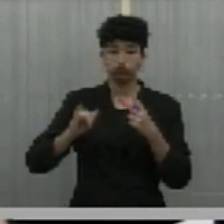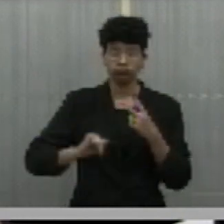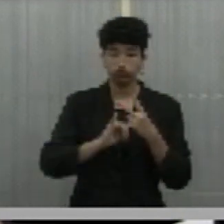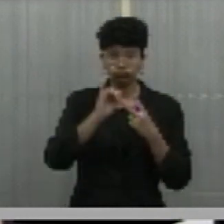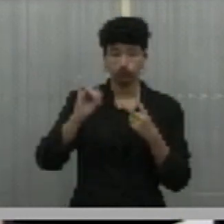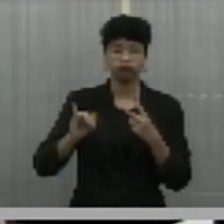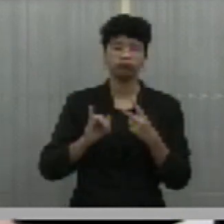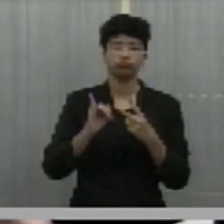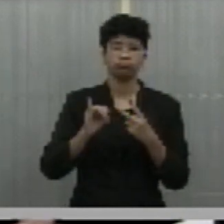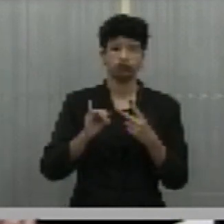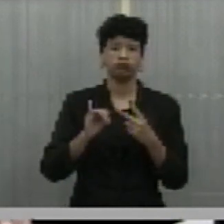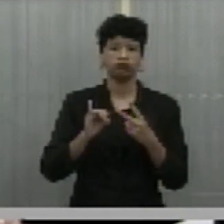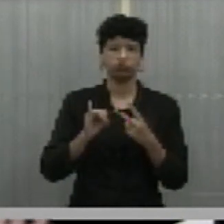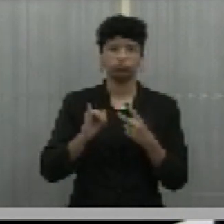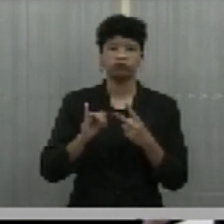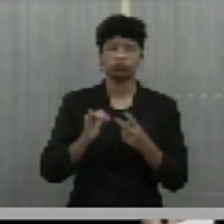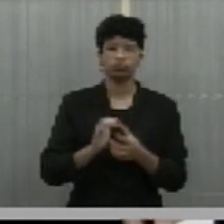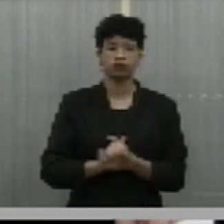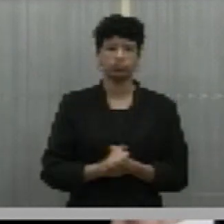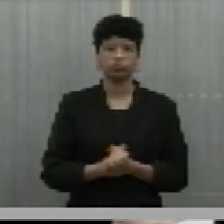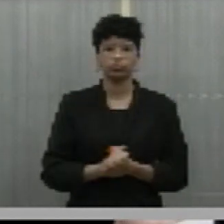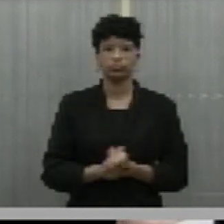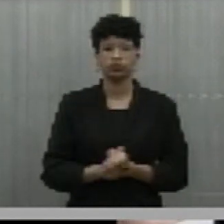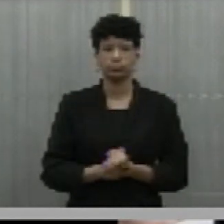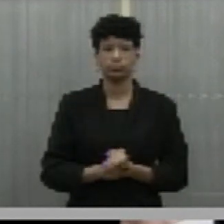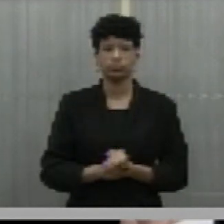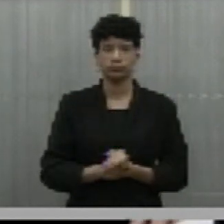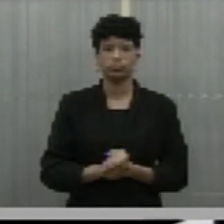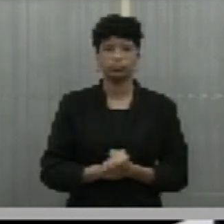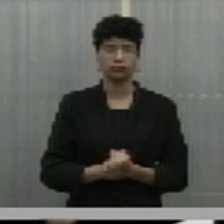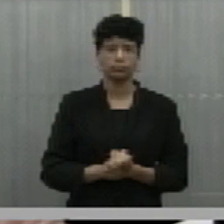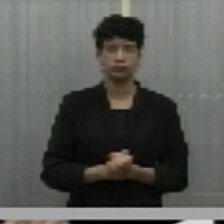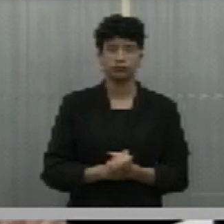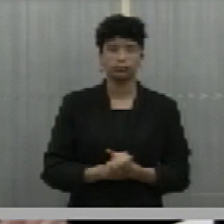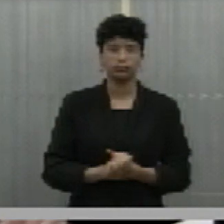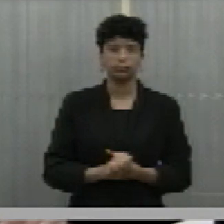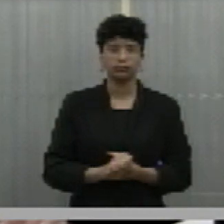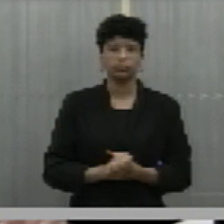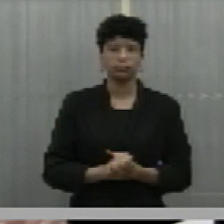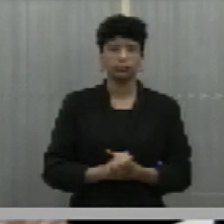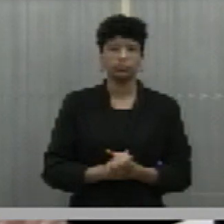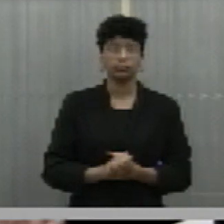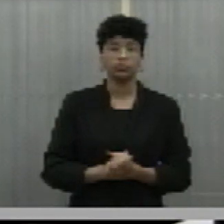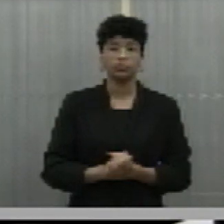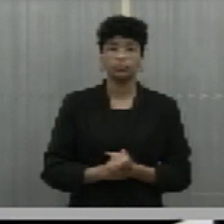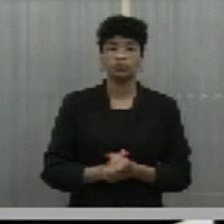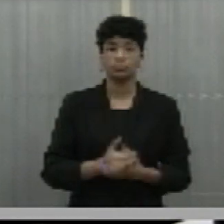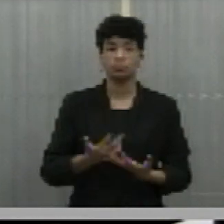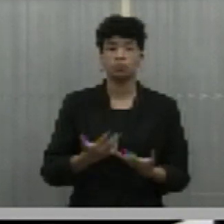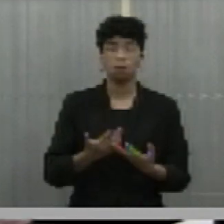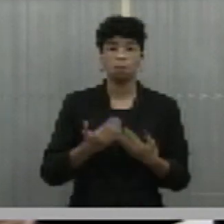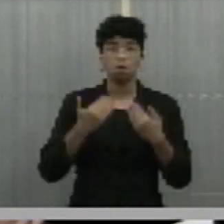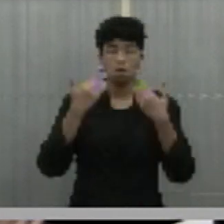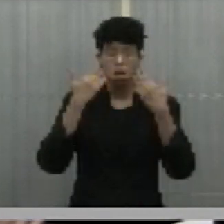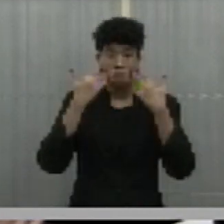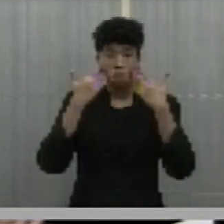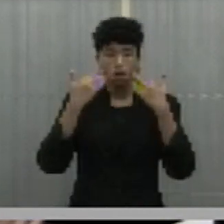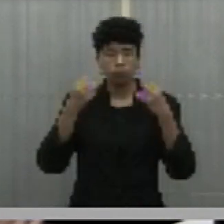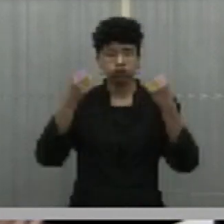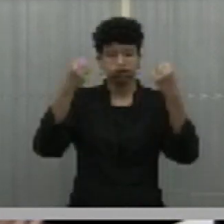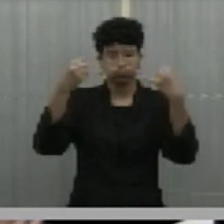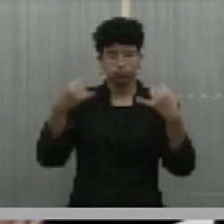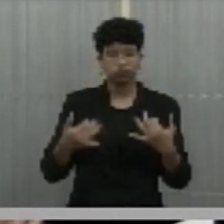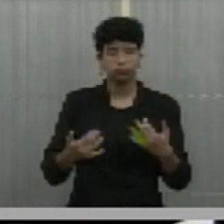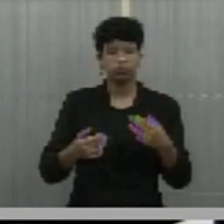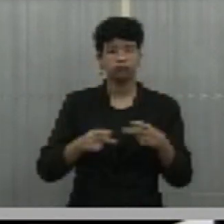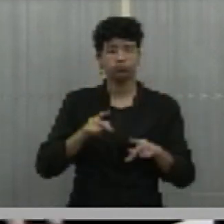históricos e que trazem a sua importância de maneira clara para